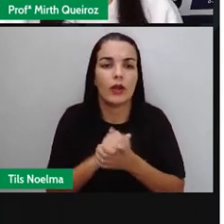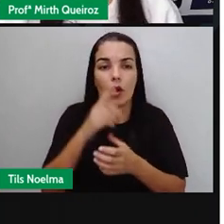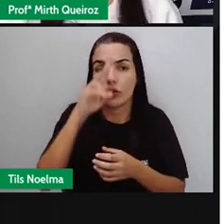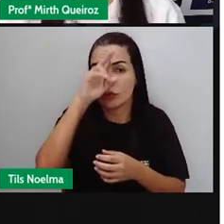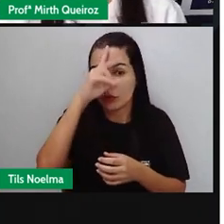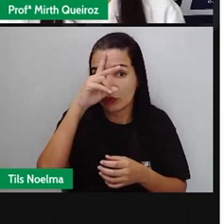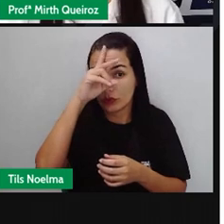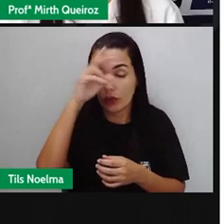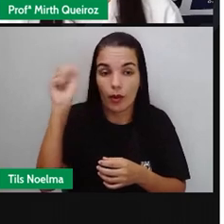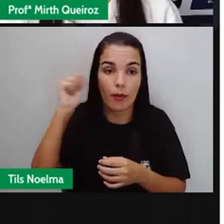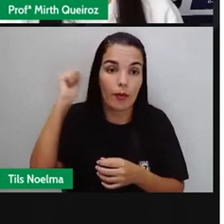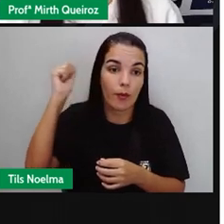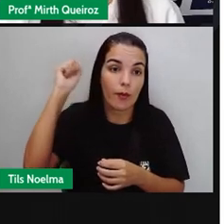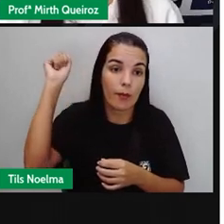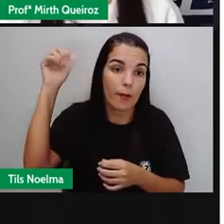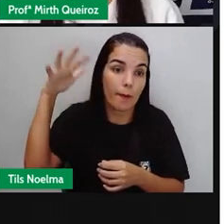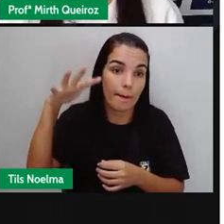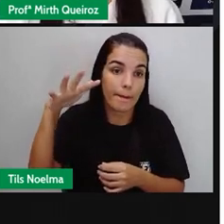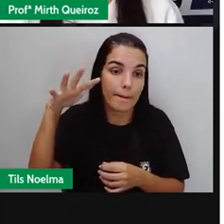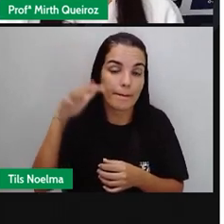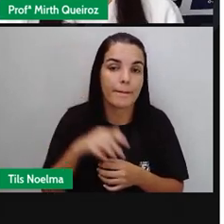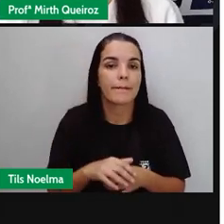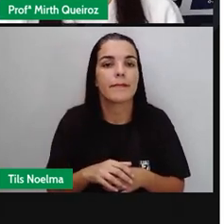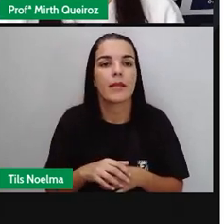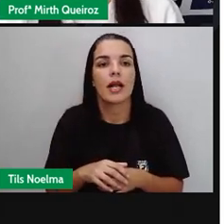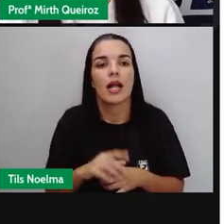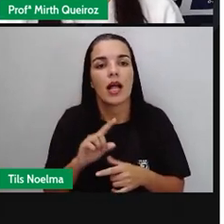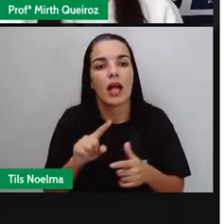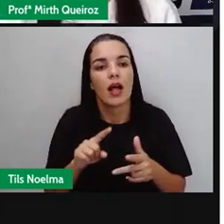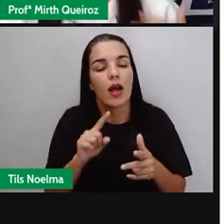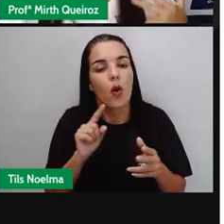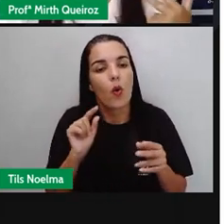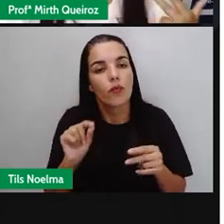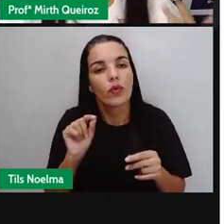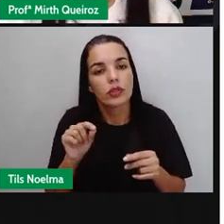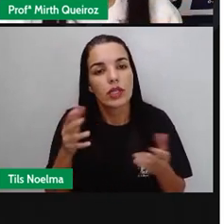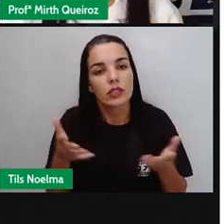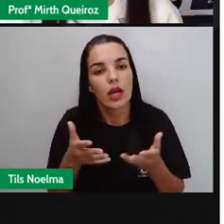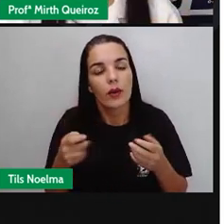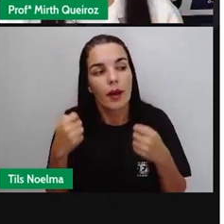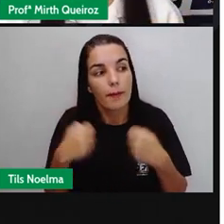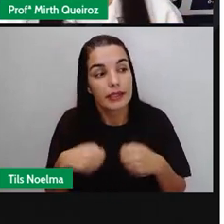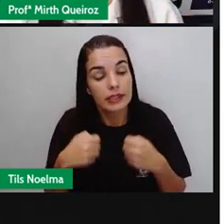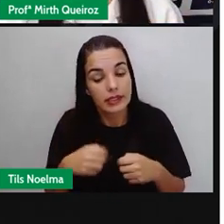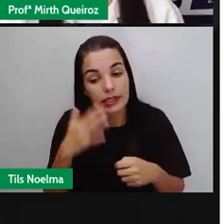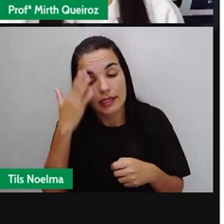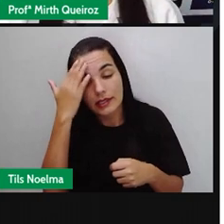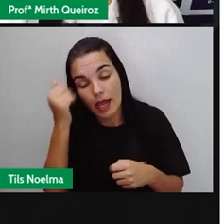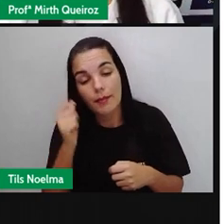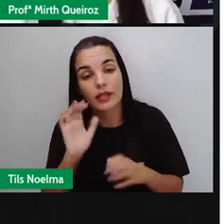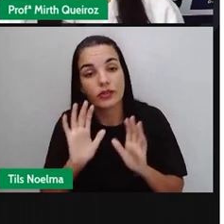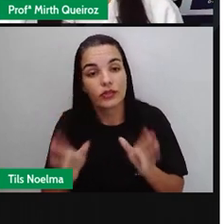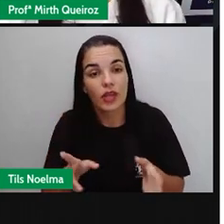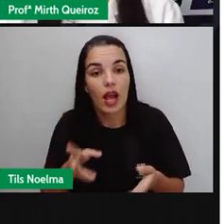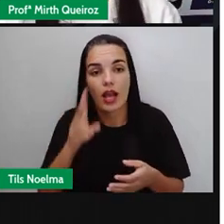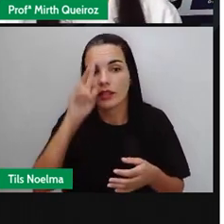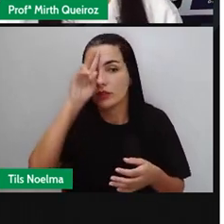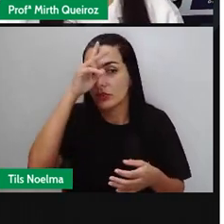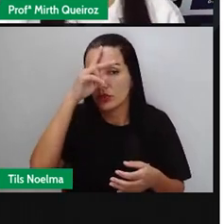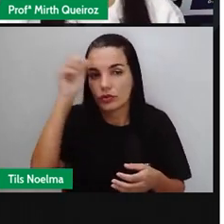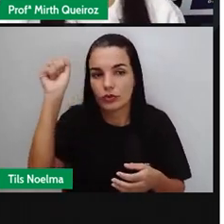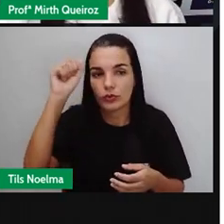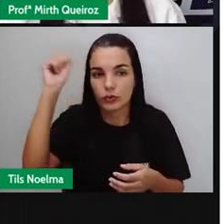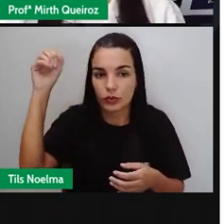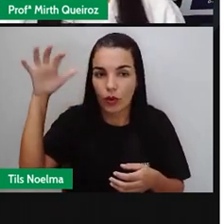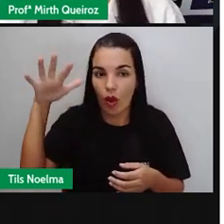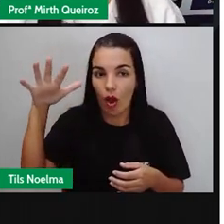conto de fada Já sabem Quais são os pontos Que vocês vão avaliar Após a produção Vocês já sabem O que é um conto de fada Tem aí em